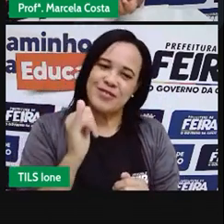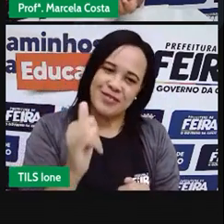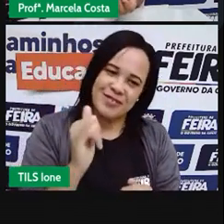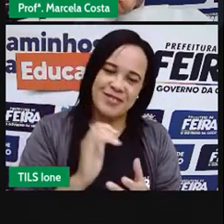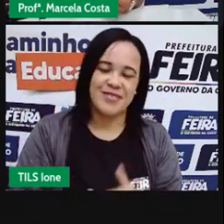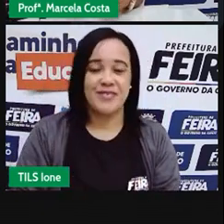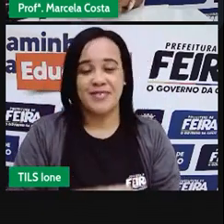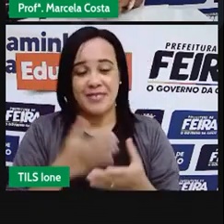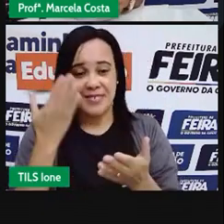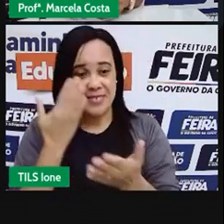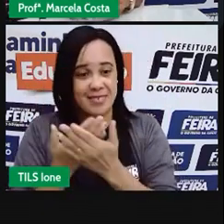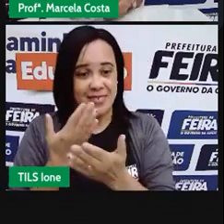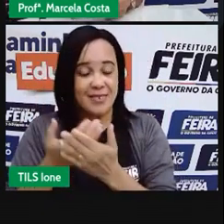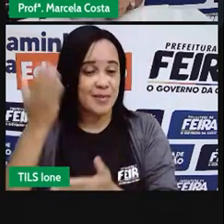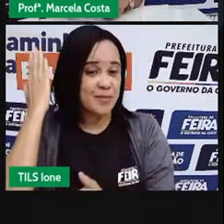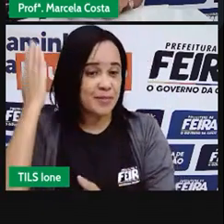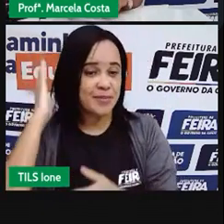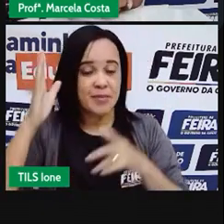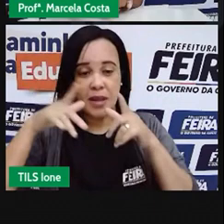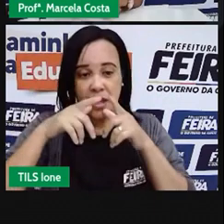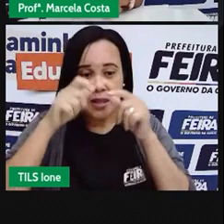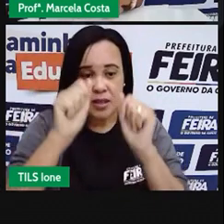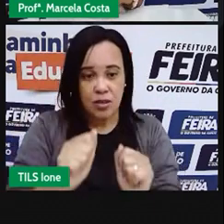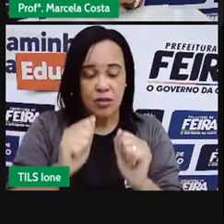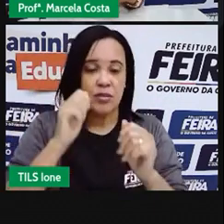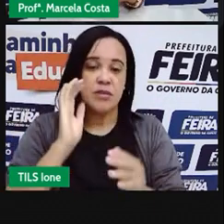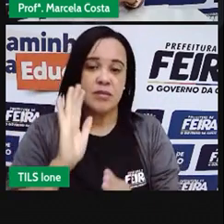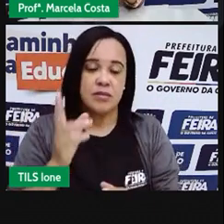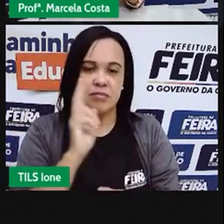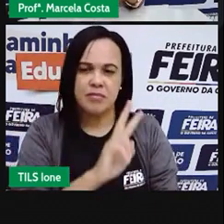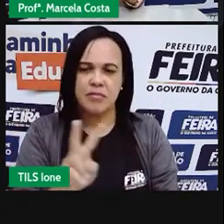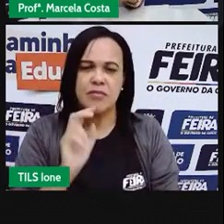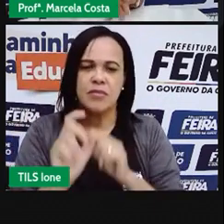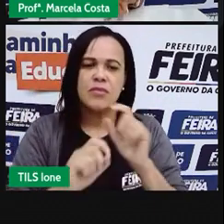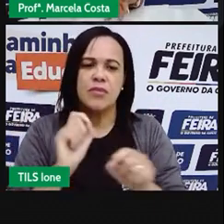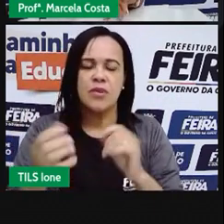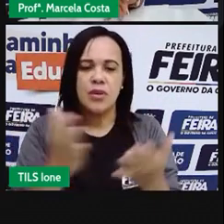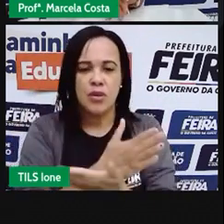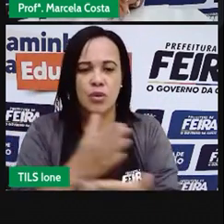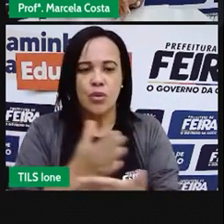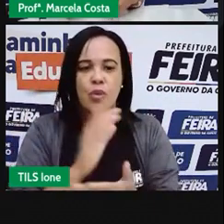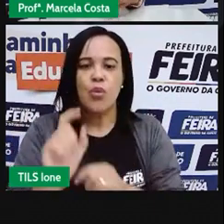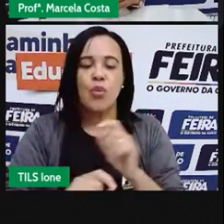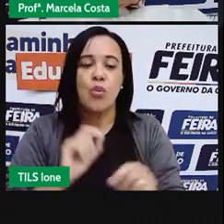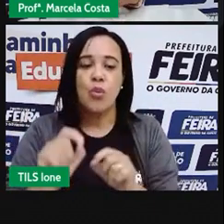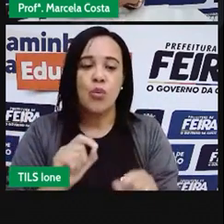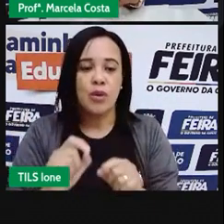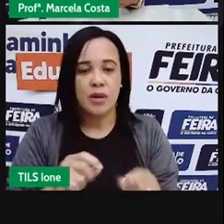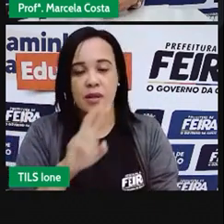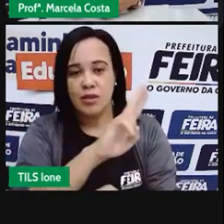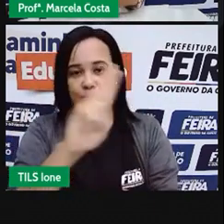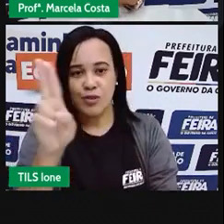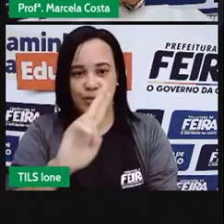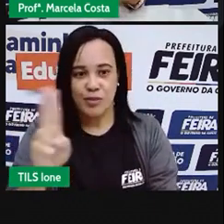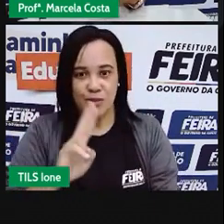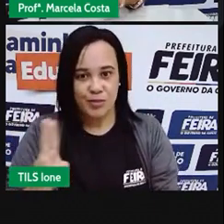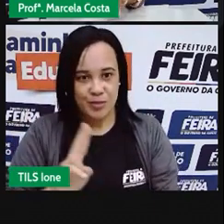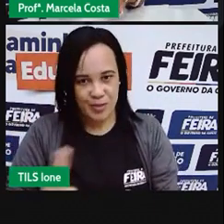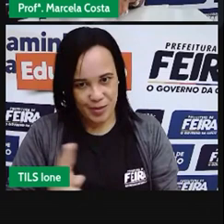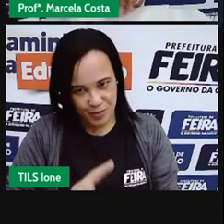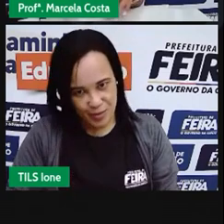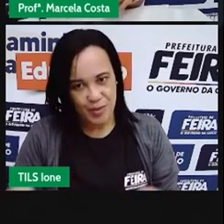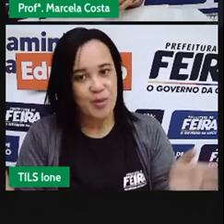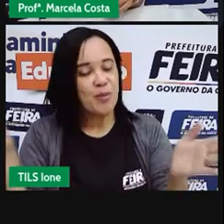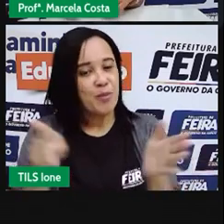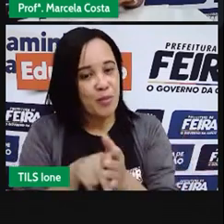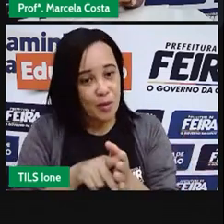linguagens a gente já viu alguns nomes de clássicos da literatura